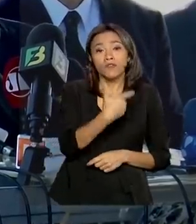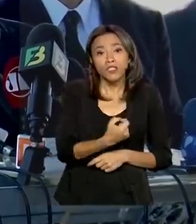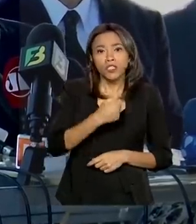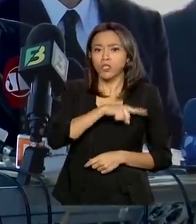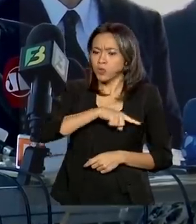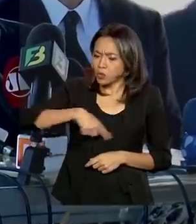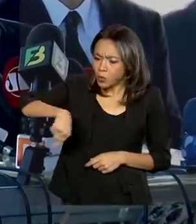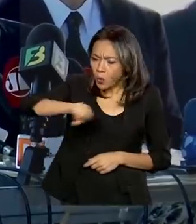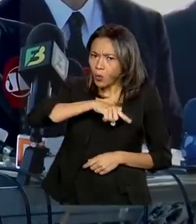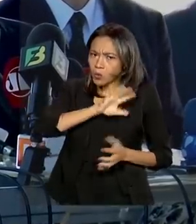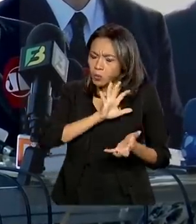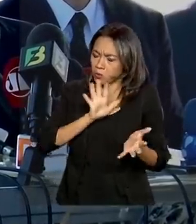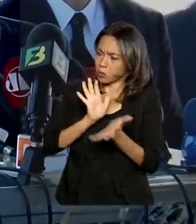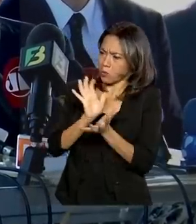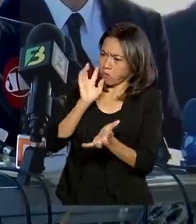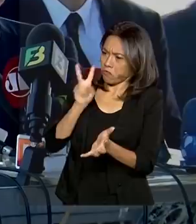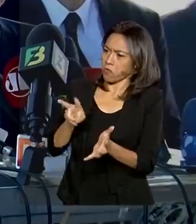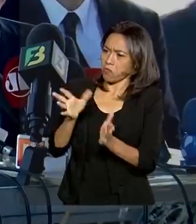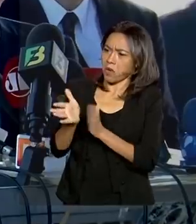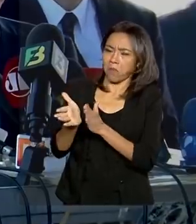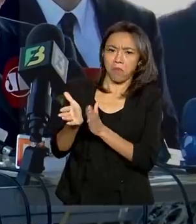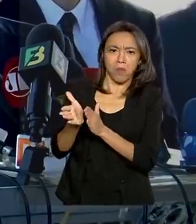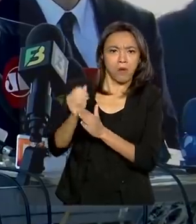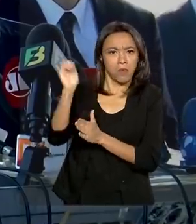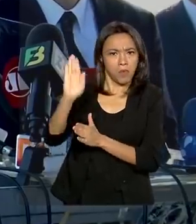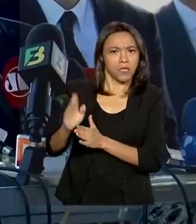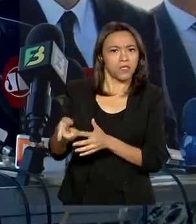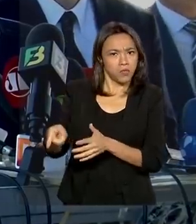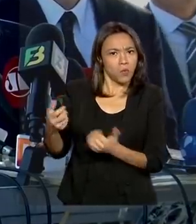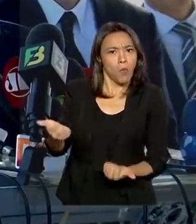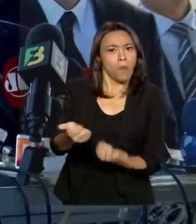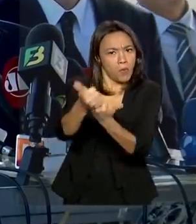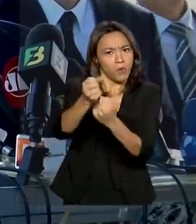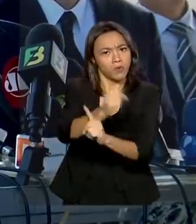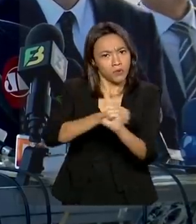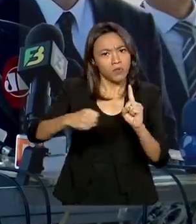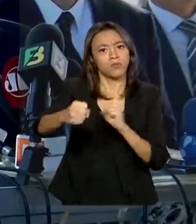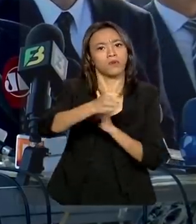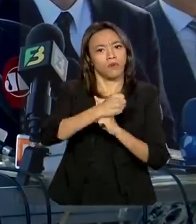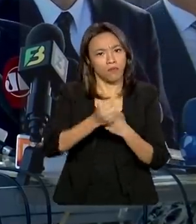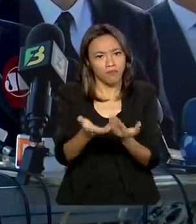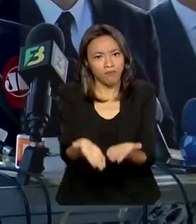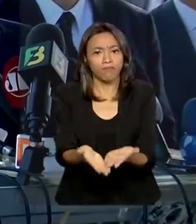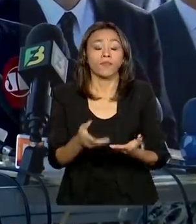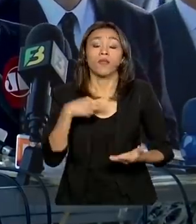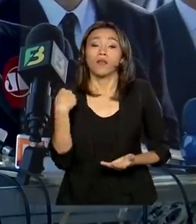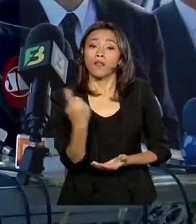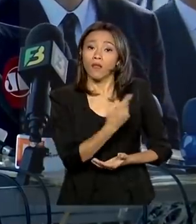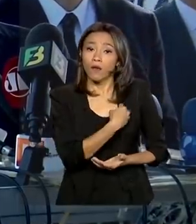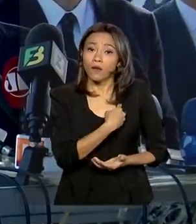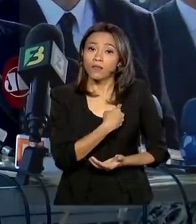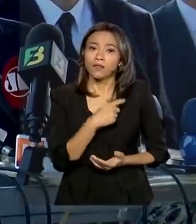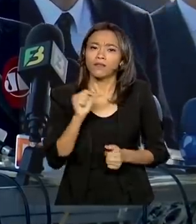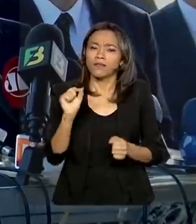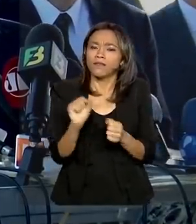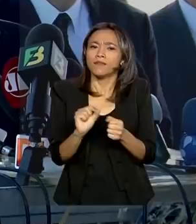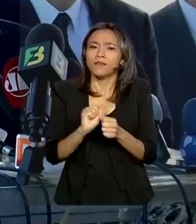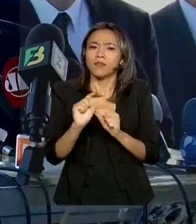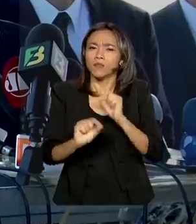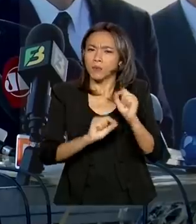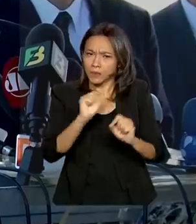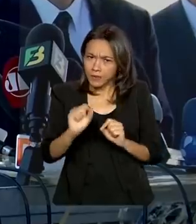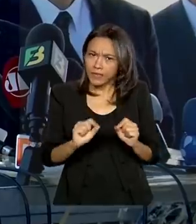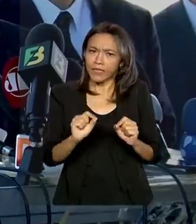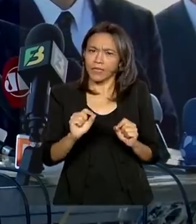a potência fiscal do nosso programa de assistência social. Nós fizemos uma reversão aí de política. Os senhores